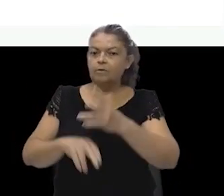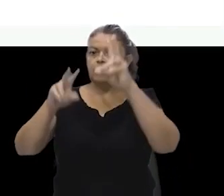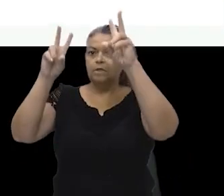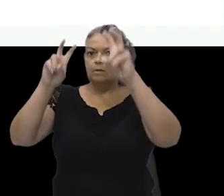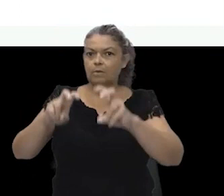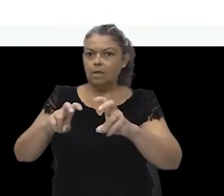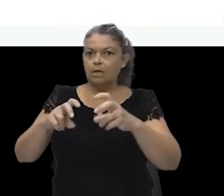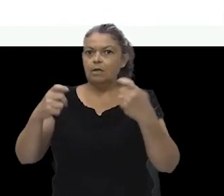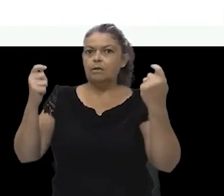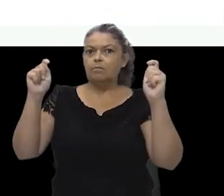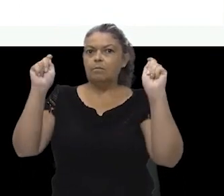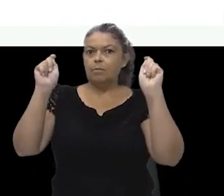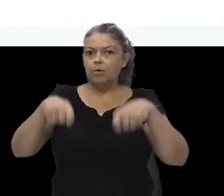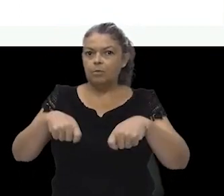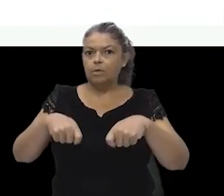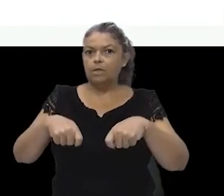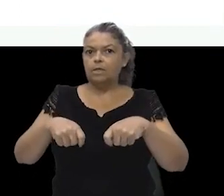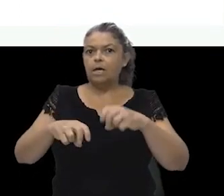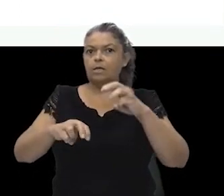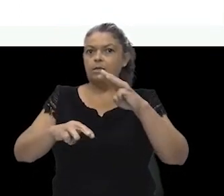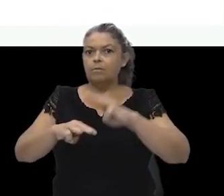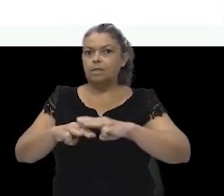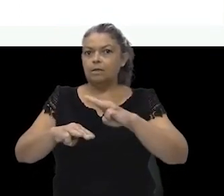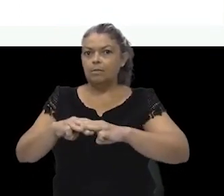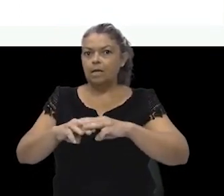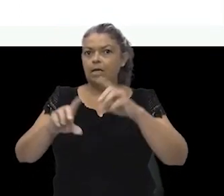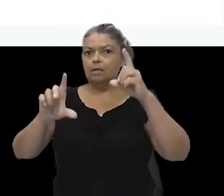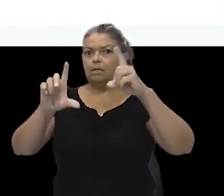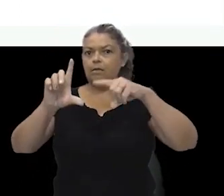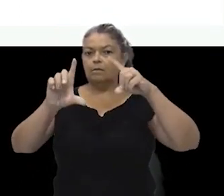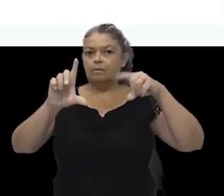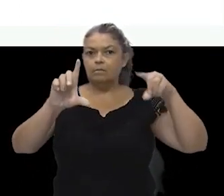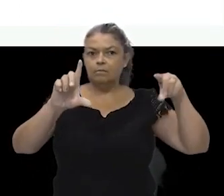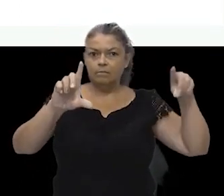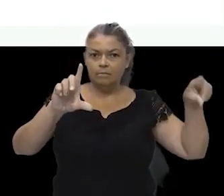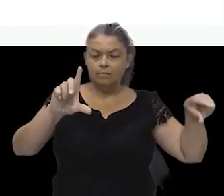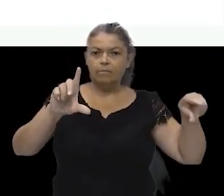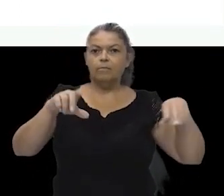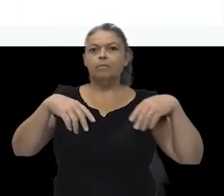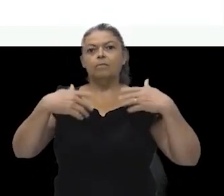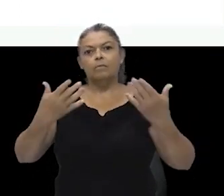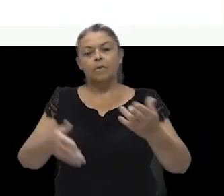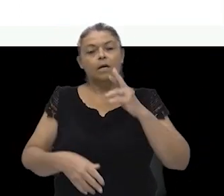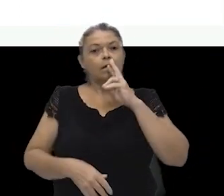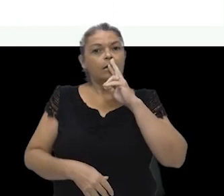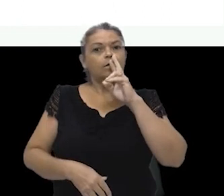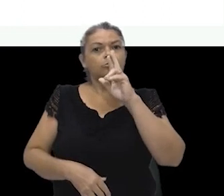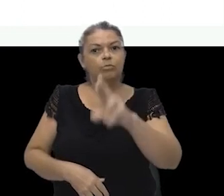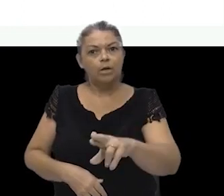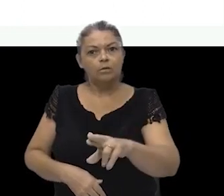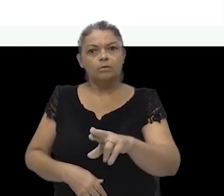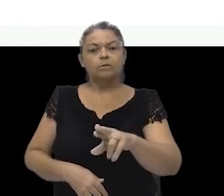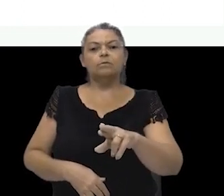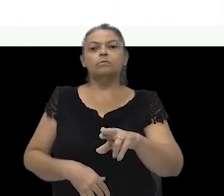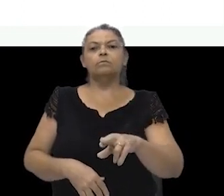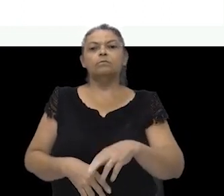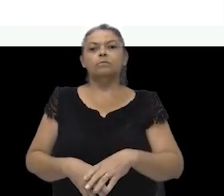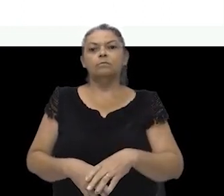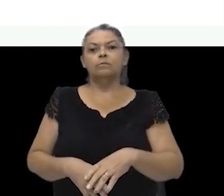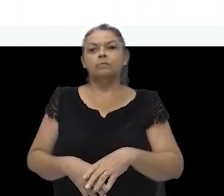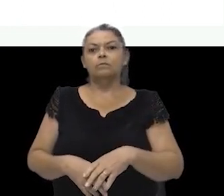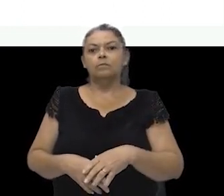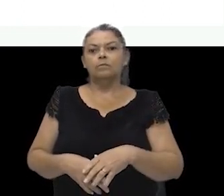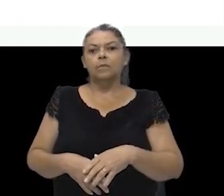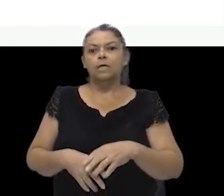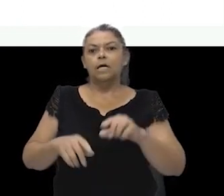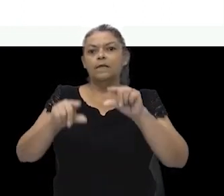probabilidade e estatística e calcular a probabilidade, dando a sua resposta, o seu resultado, na forma